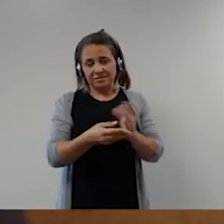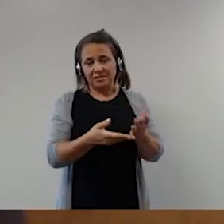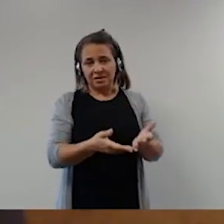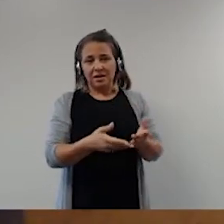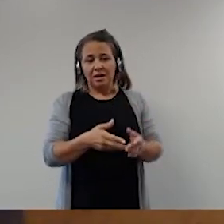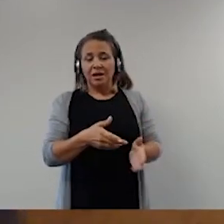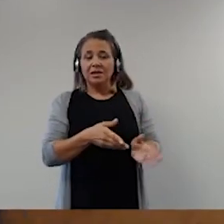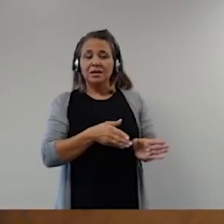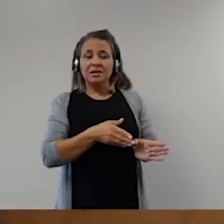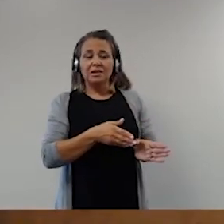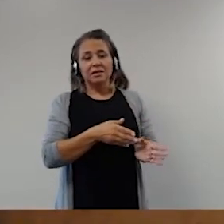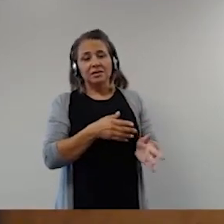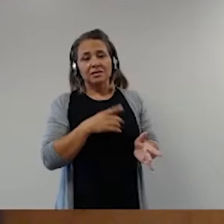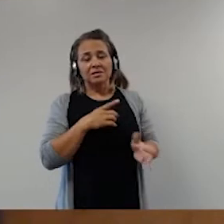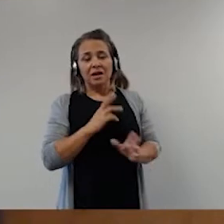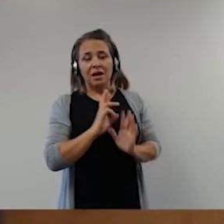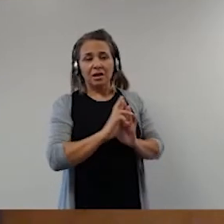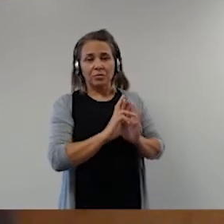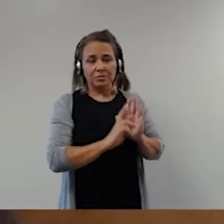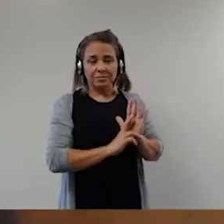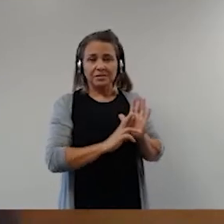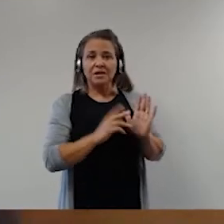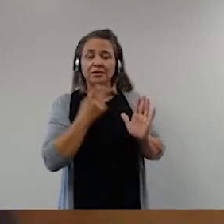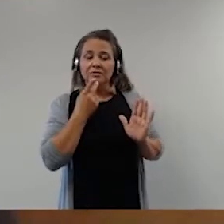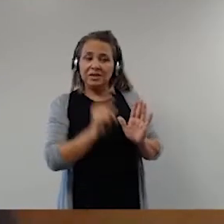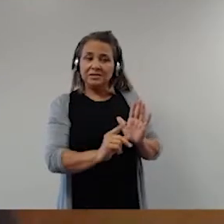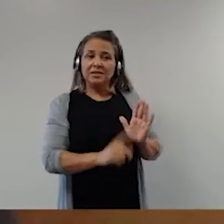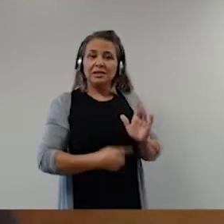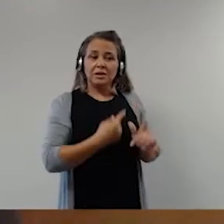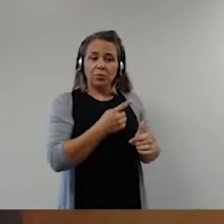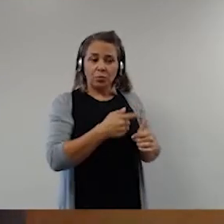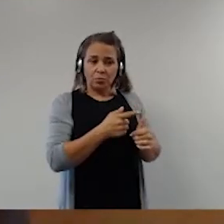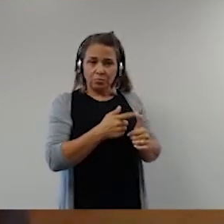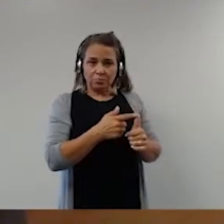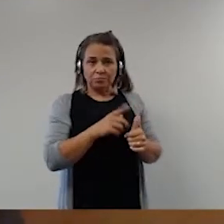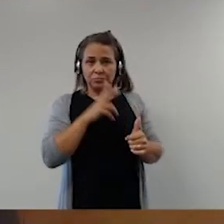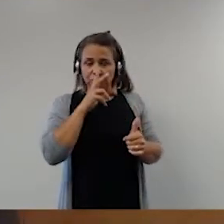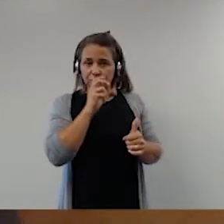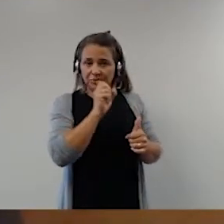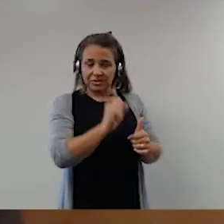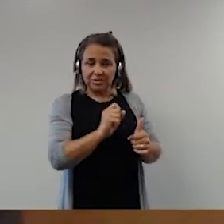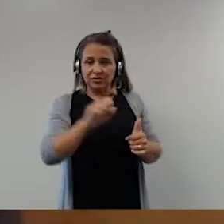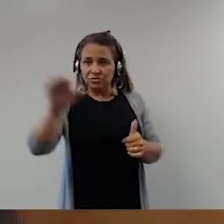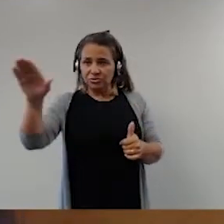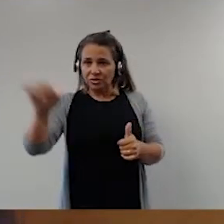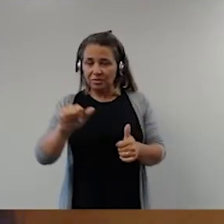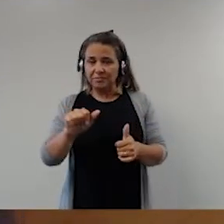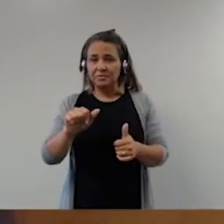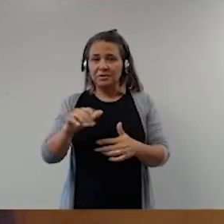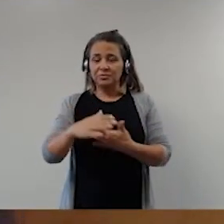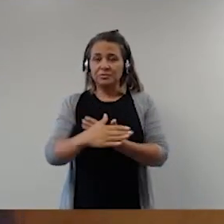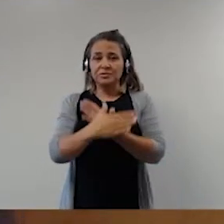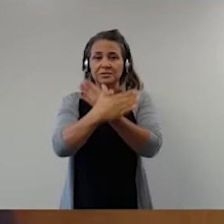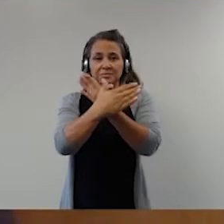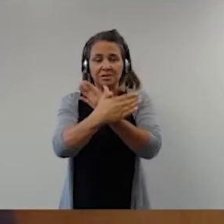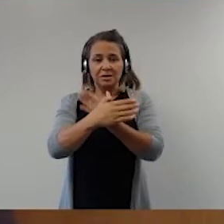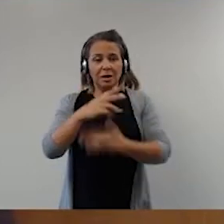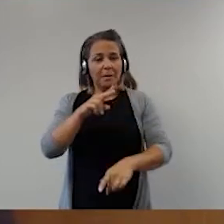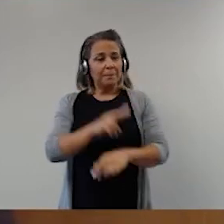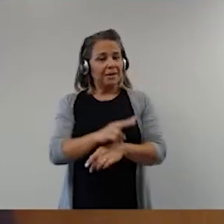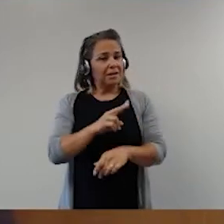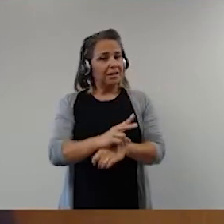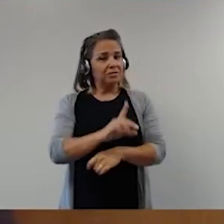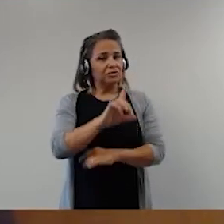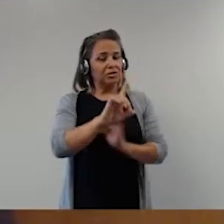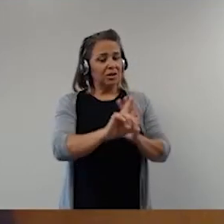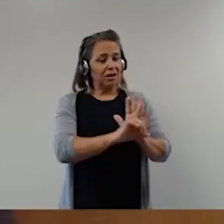e exige, em primeiro lugar, que um dos três poderes convoque as Forças Armadas para a garantia dessa Lei da